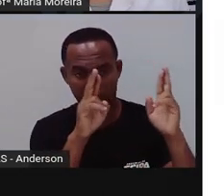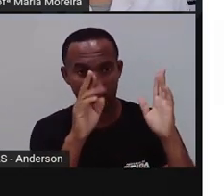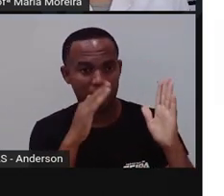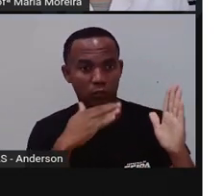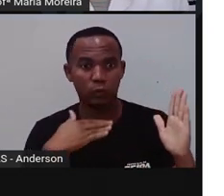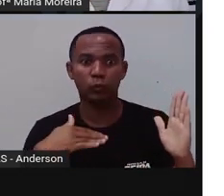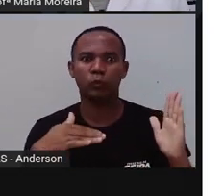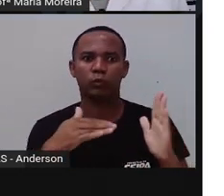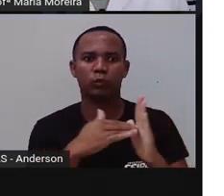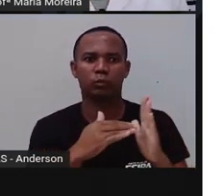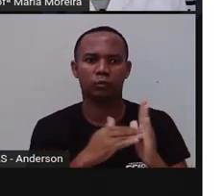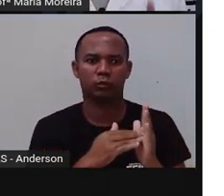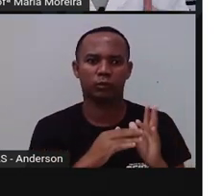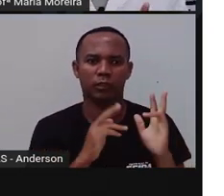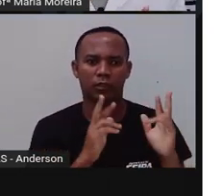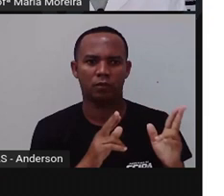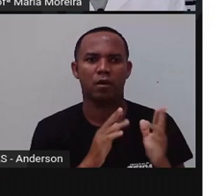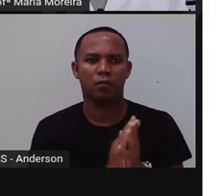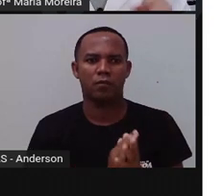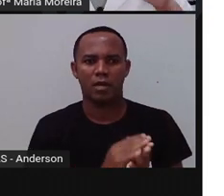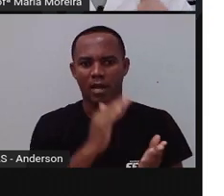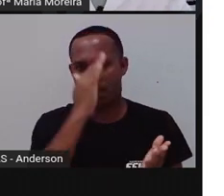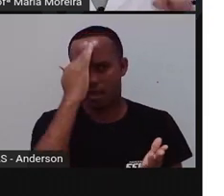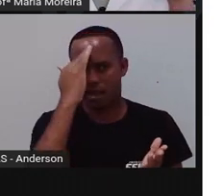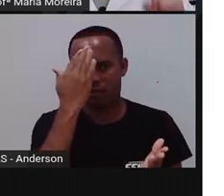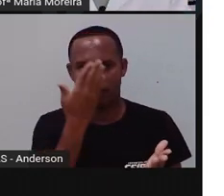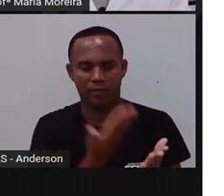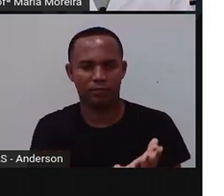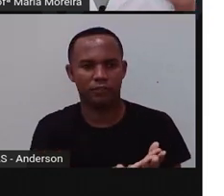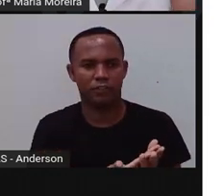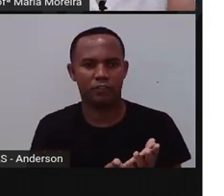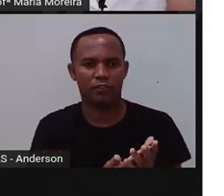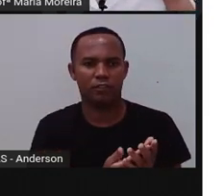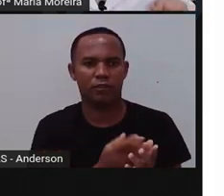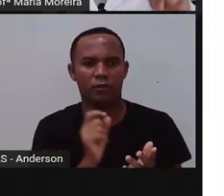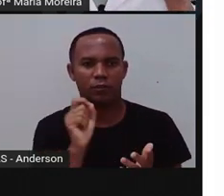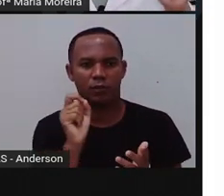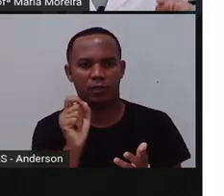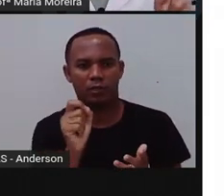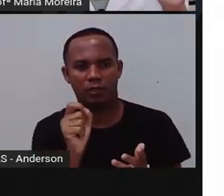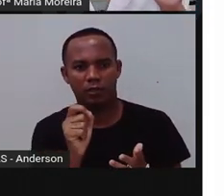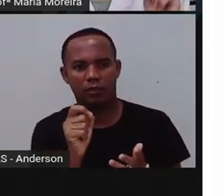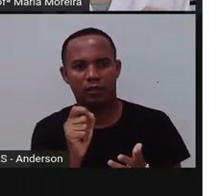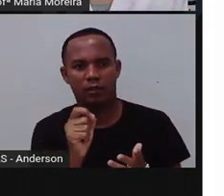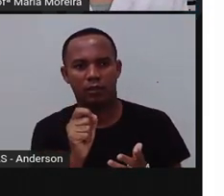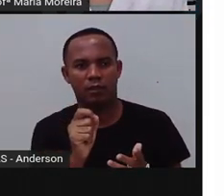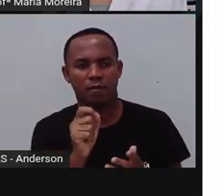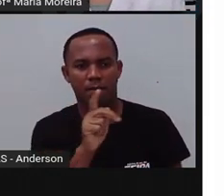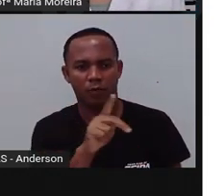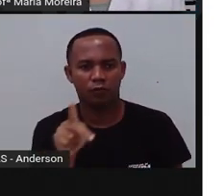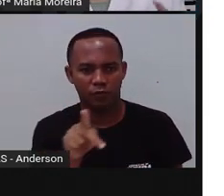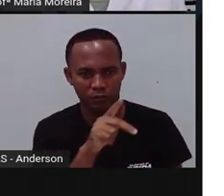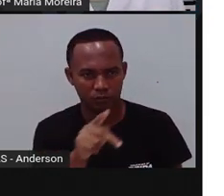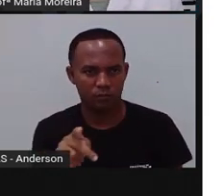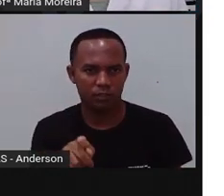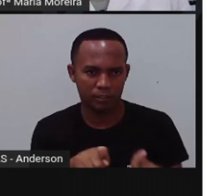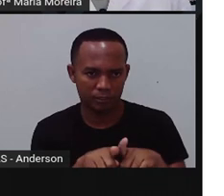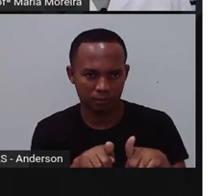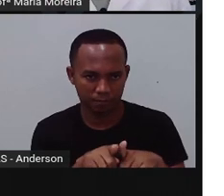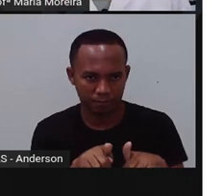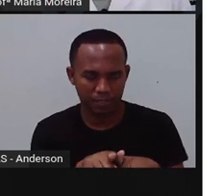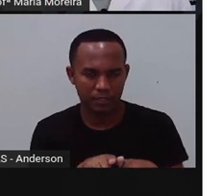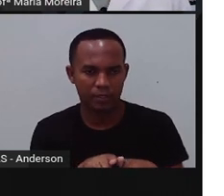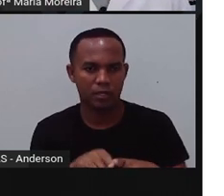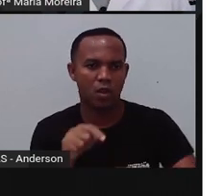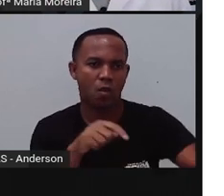mundo. E acredite, regras também servem para os professores, porque eles têm o quê?